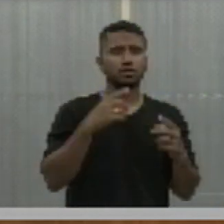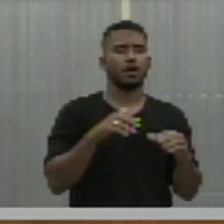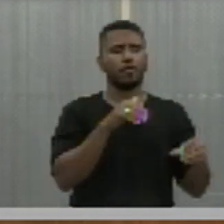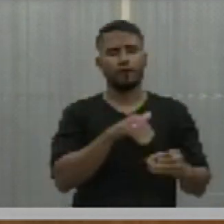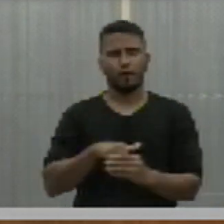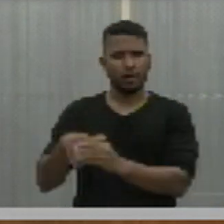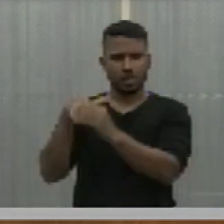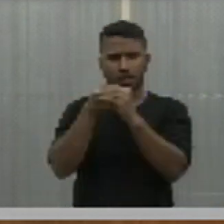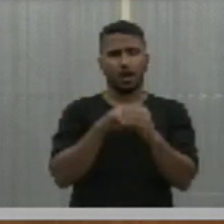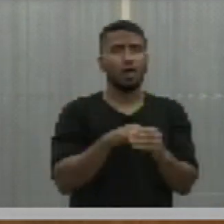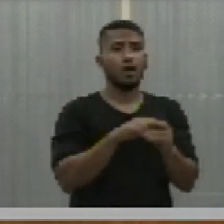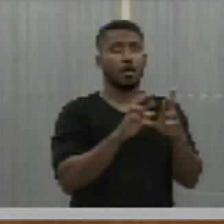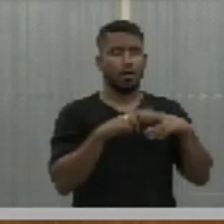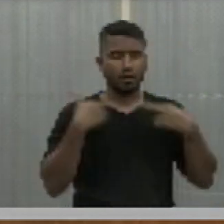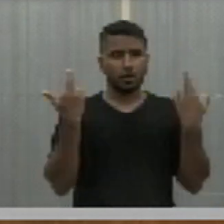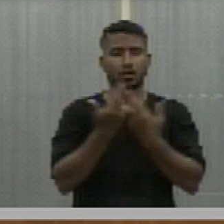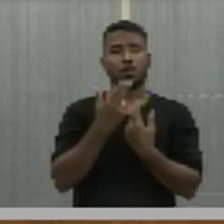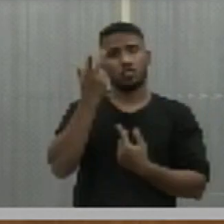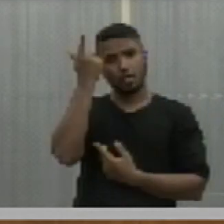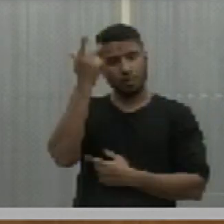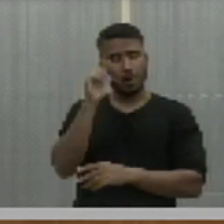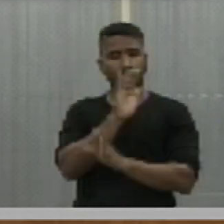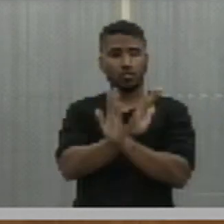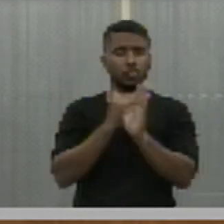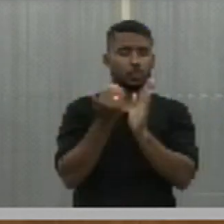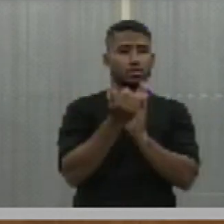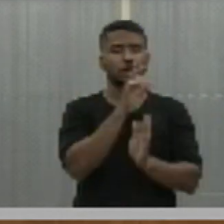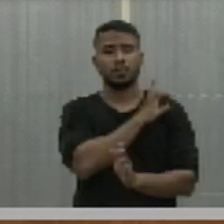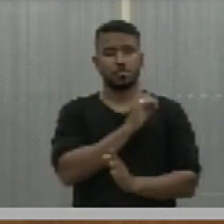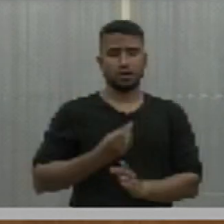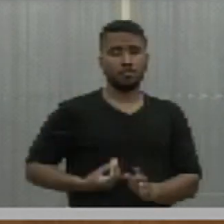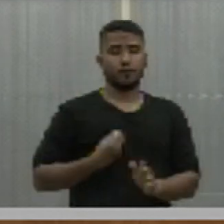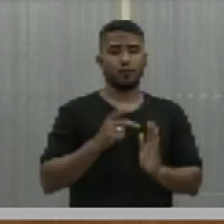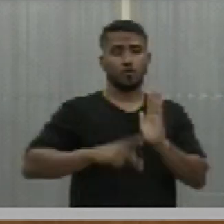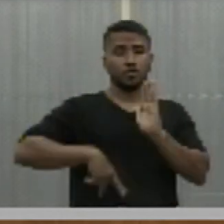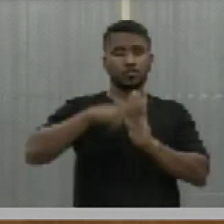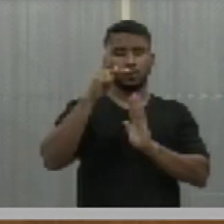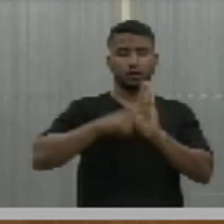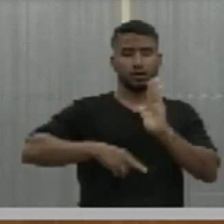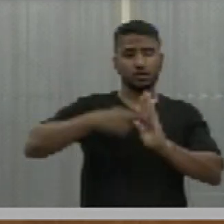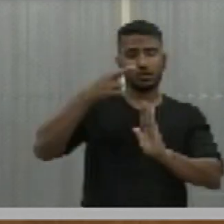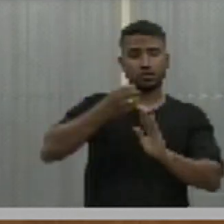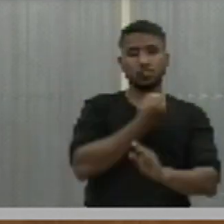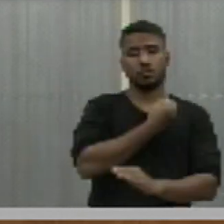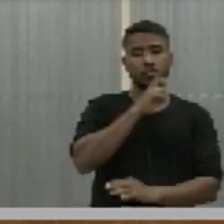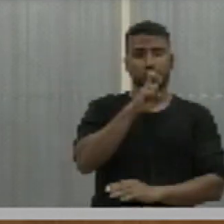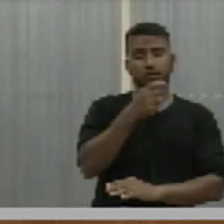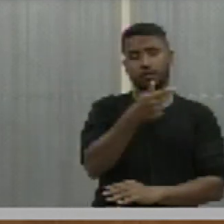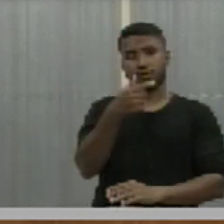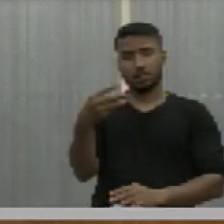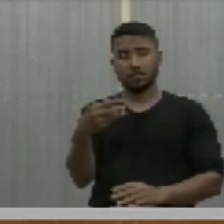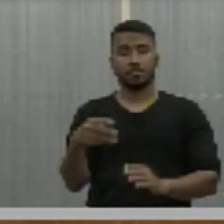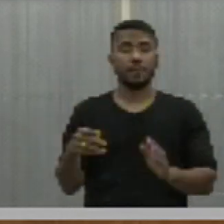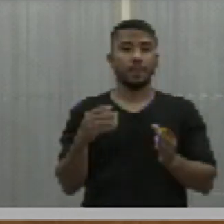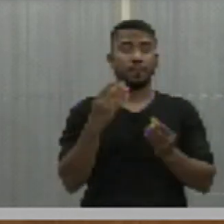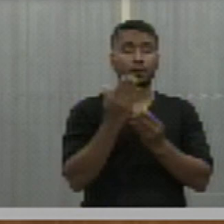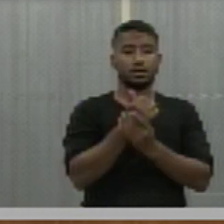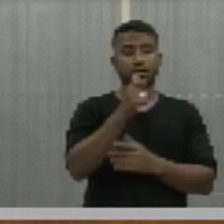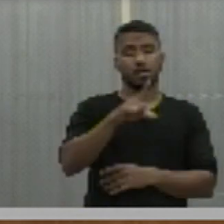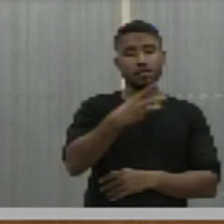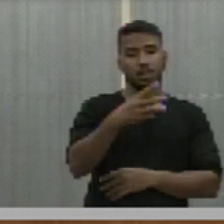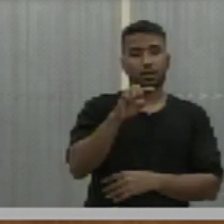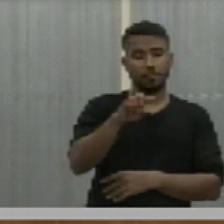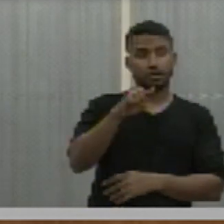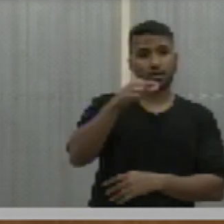votação em regime normal pela unanimidade dos presentes, projeto de resolução nº 523, processo AL 30